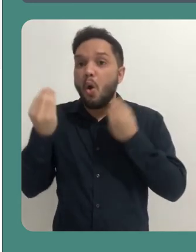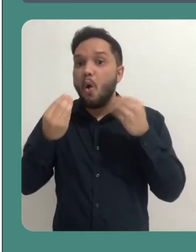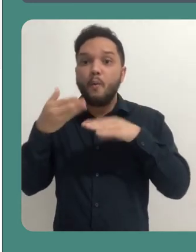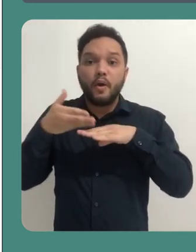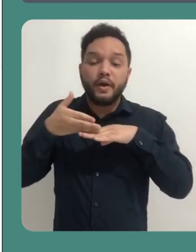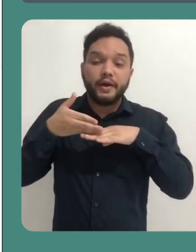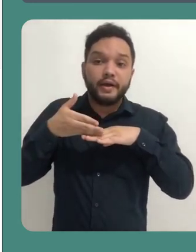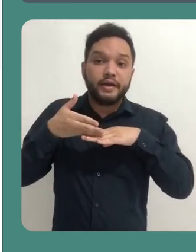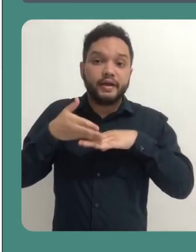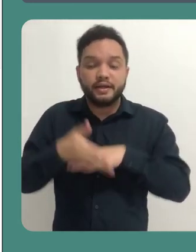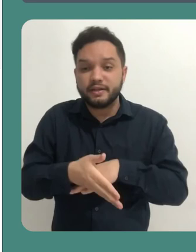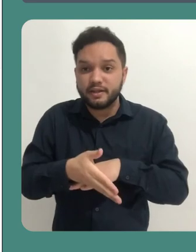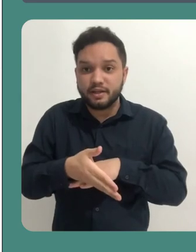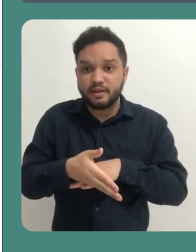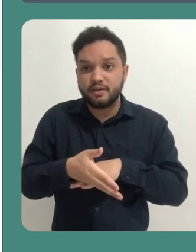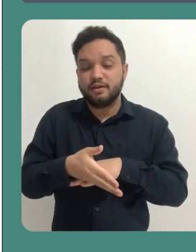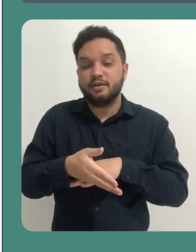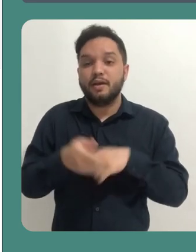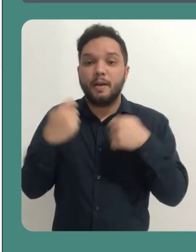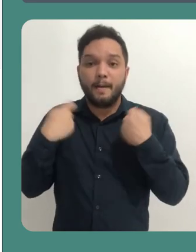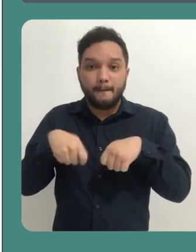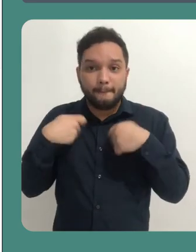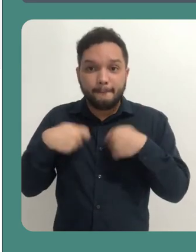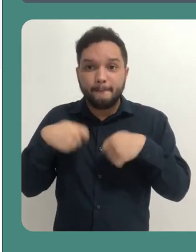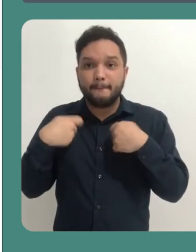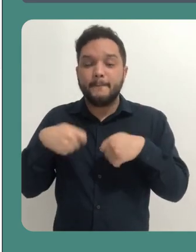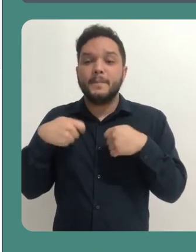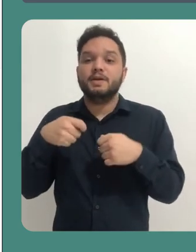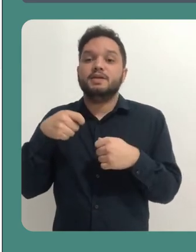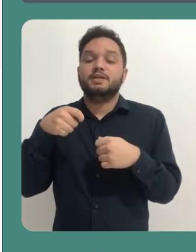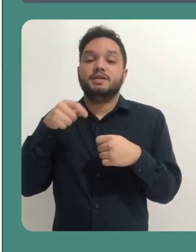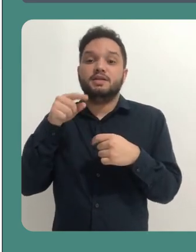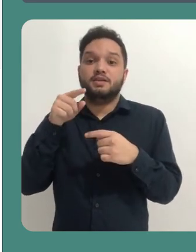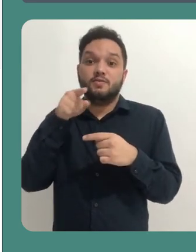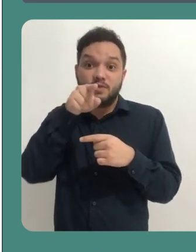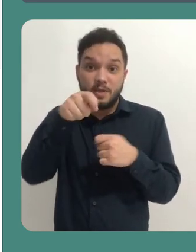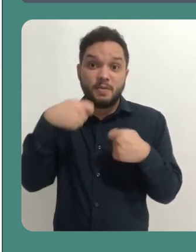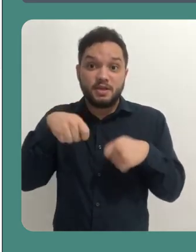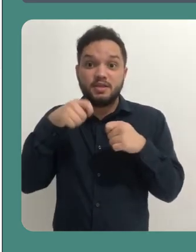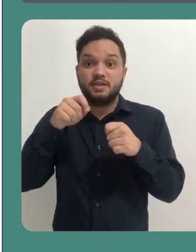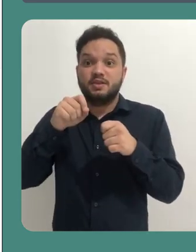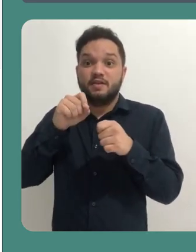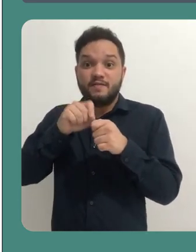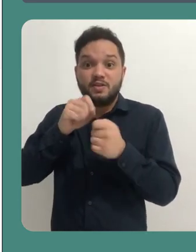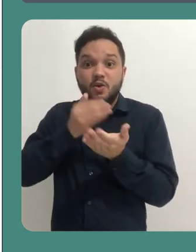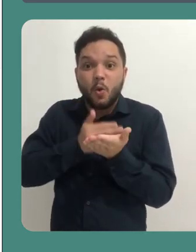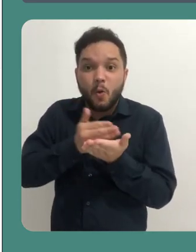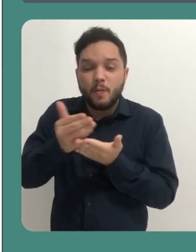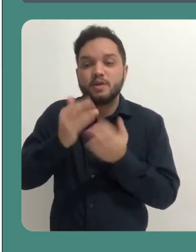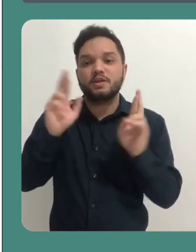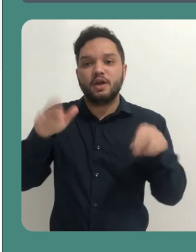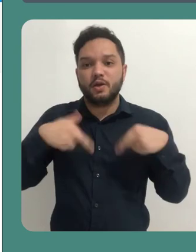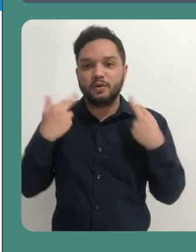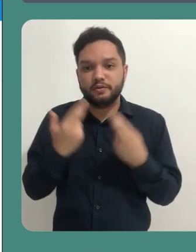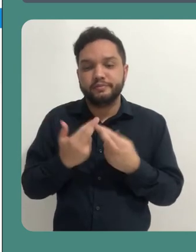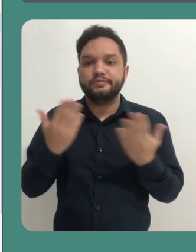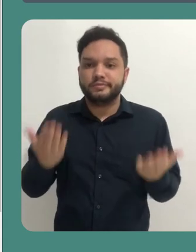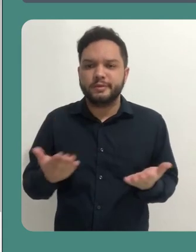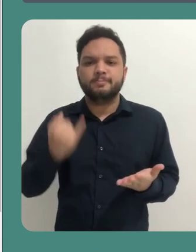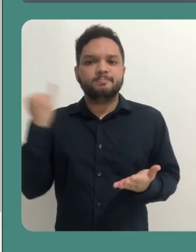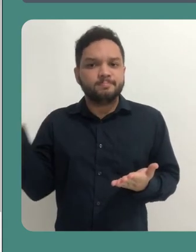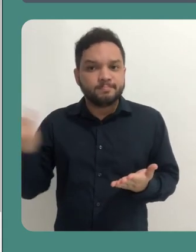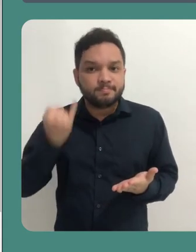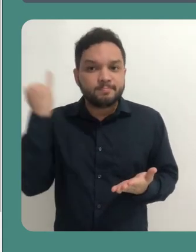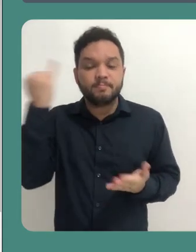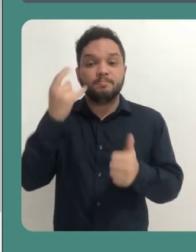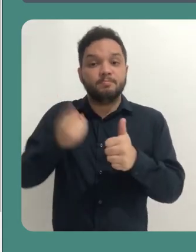só conseguirão ter acesso a essa sala depois que você iniciar uma reunião. Então é